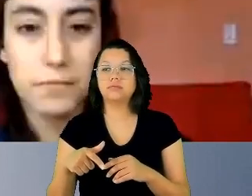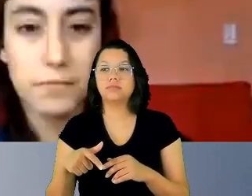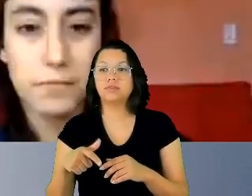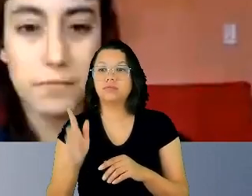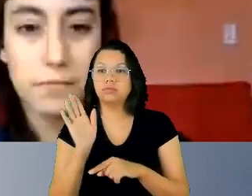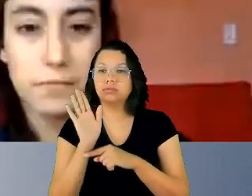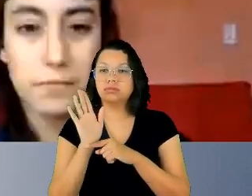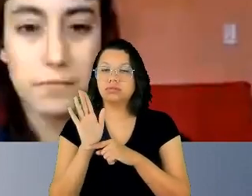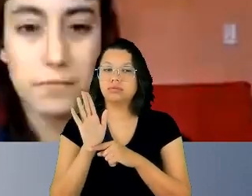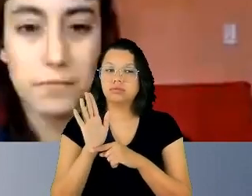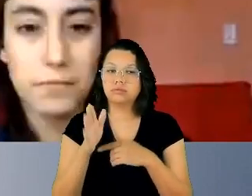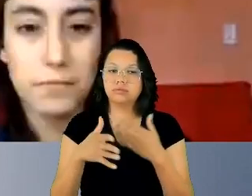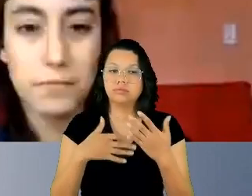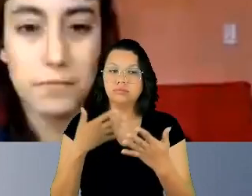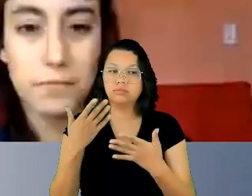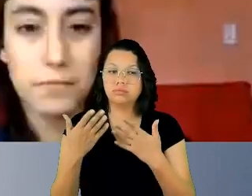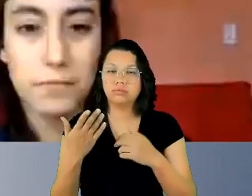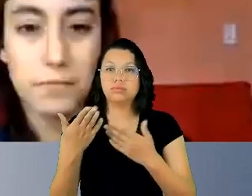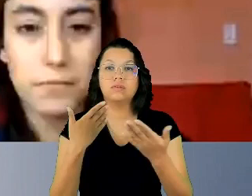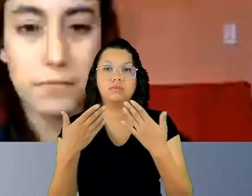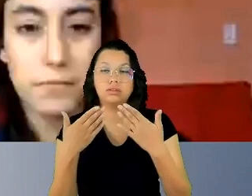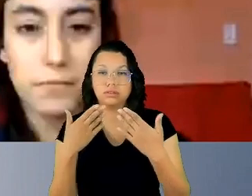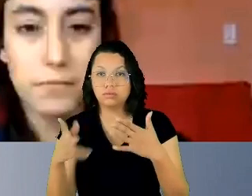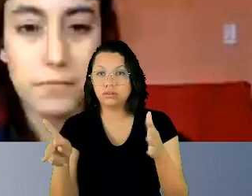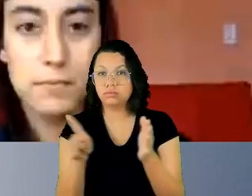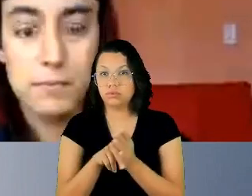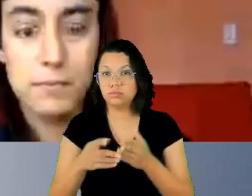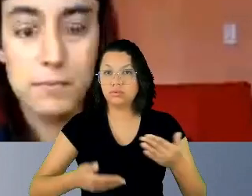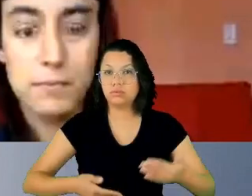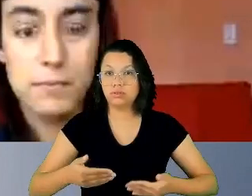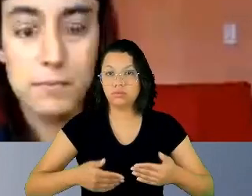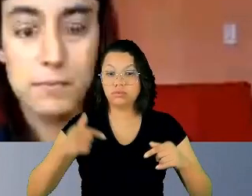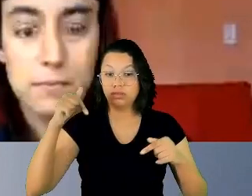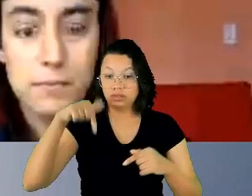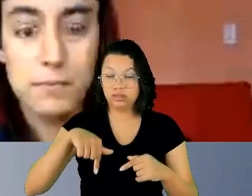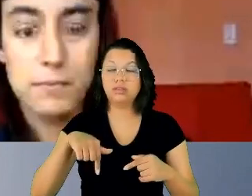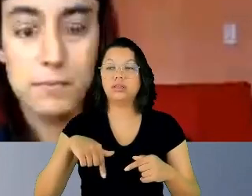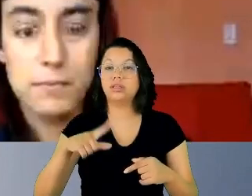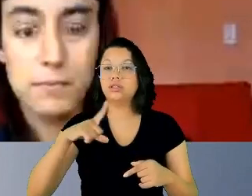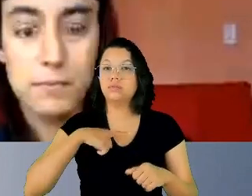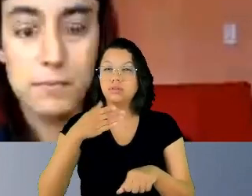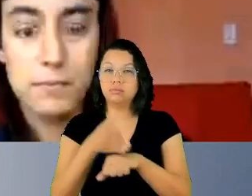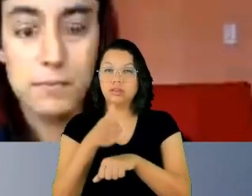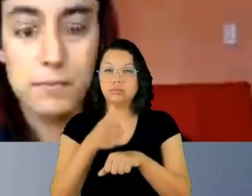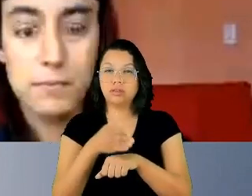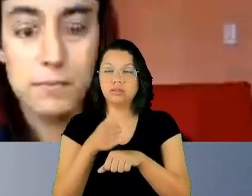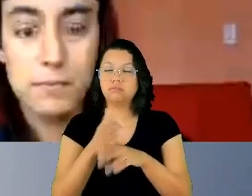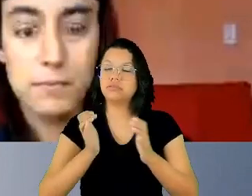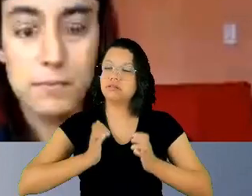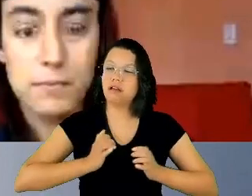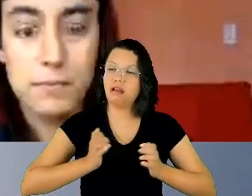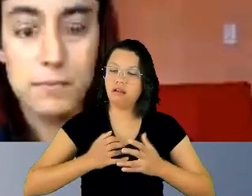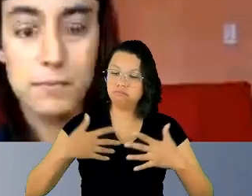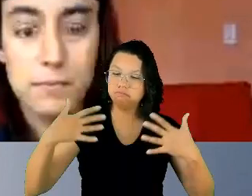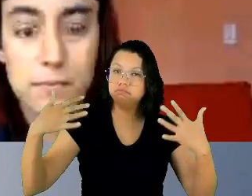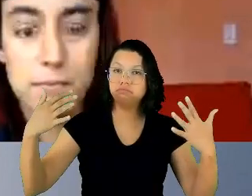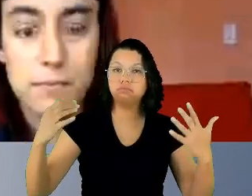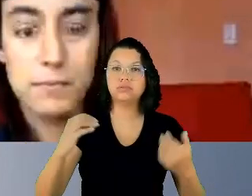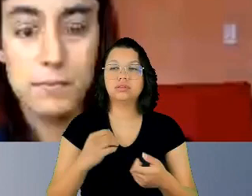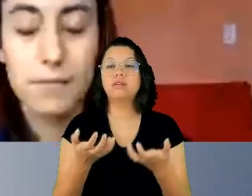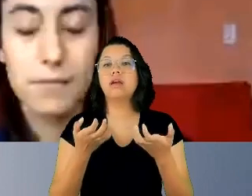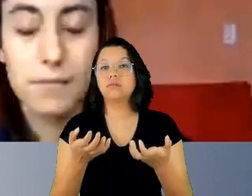participação, uma colaboração muito rica. Eu queria compartilhar isso com vocês.